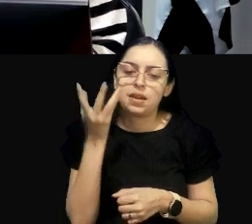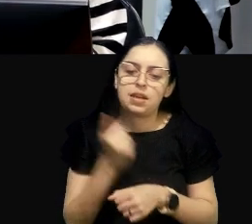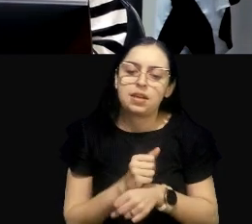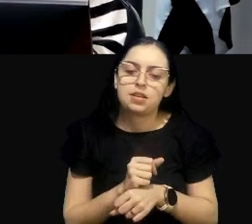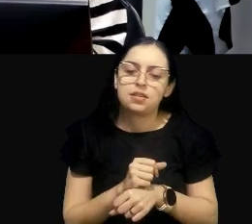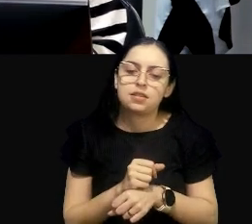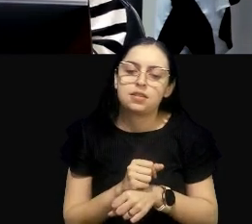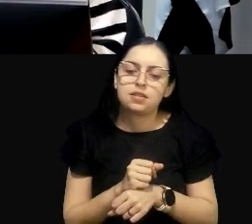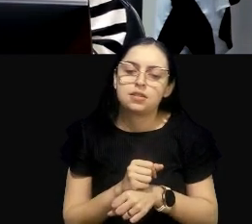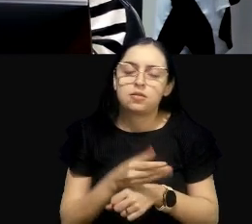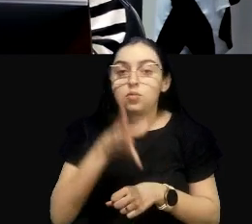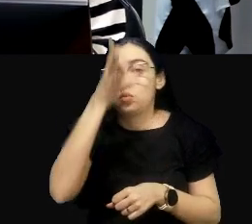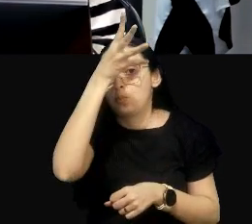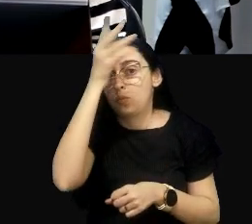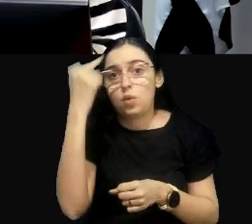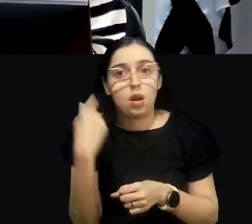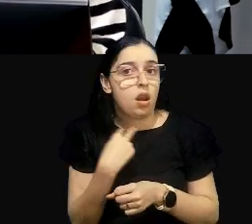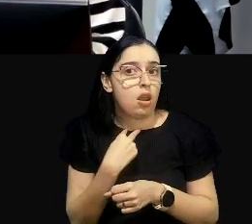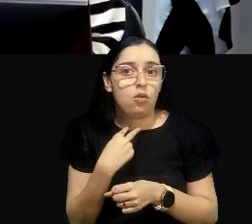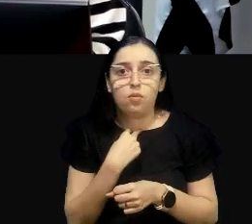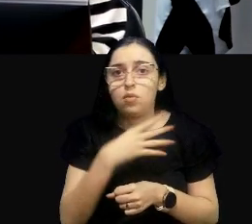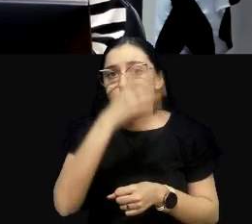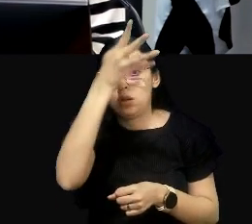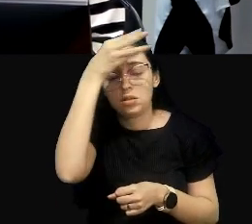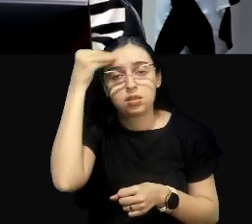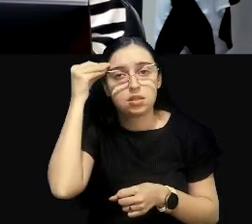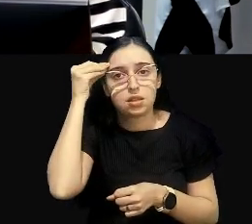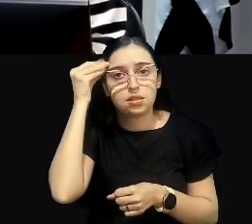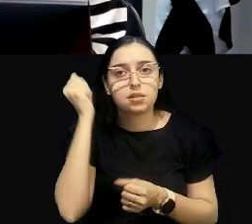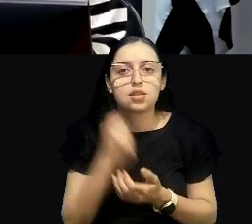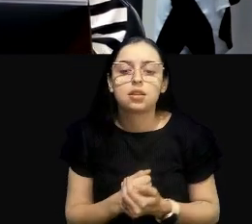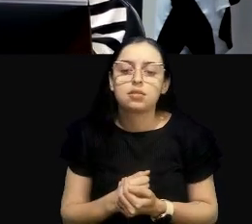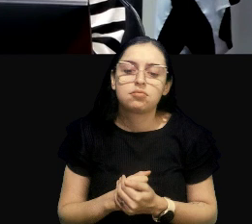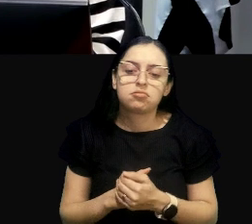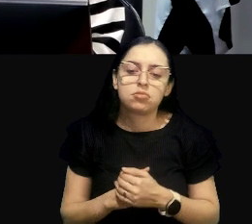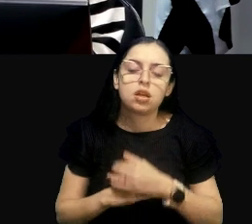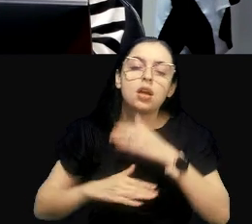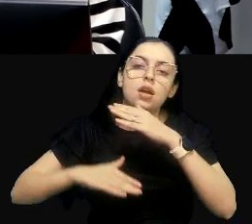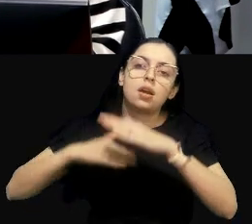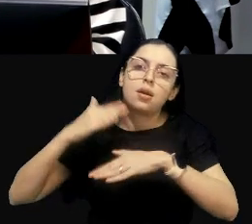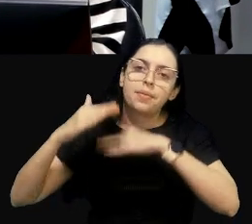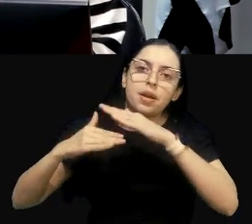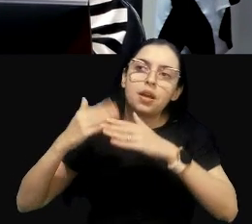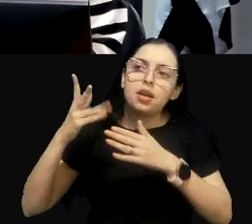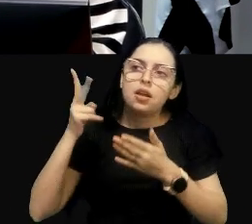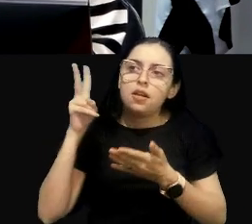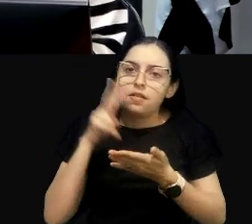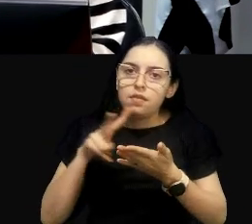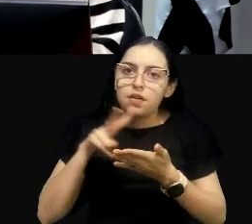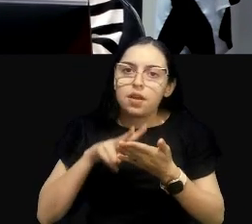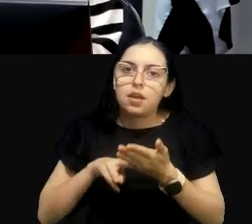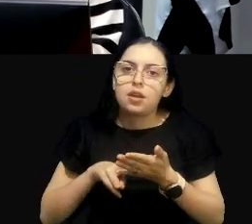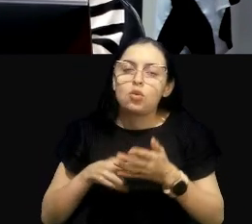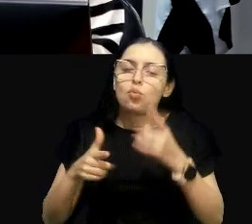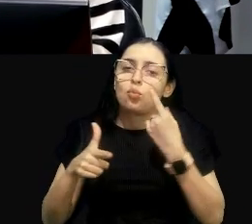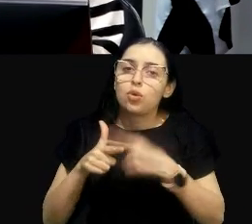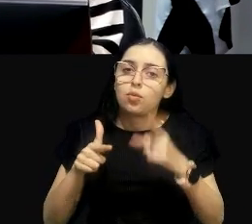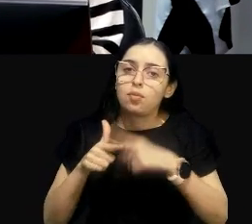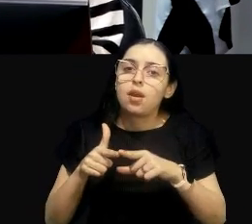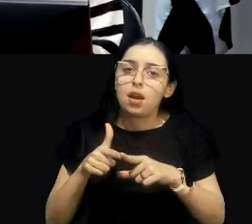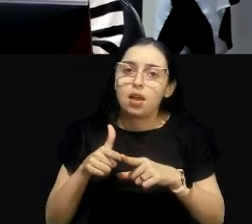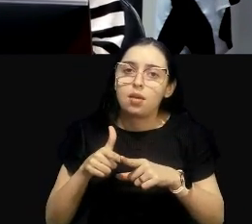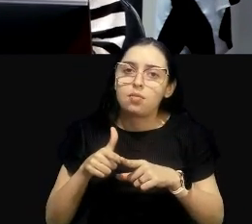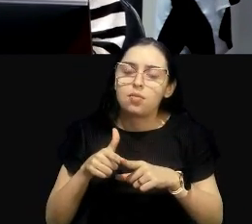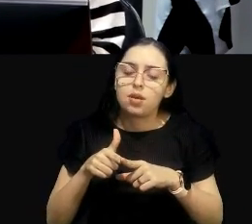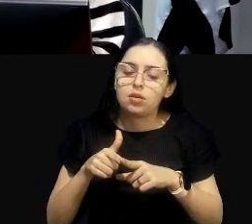pode ser esquecido. geralmente, a gente pega o processo e já vem o problema em si. Então,